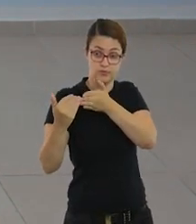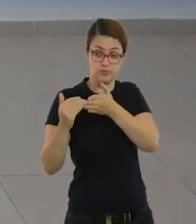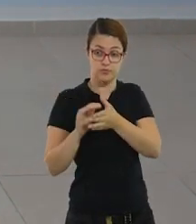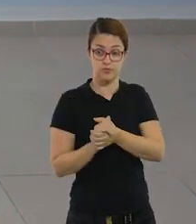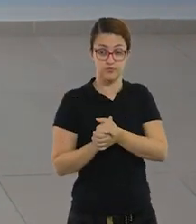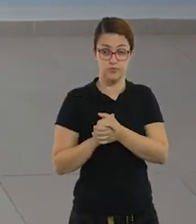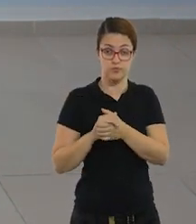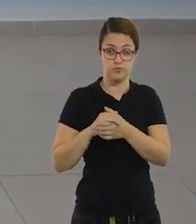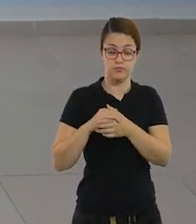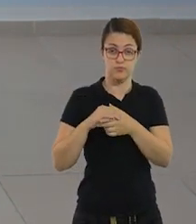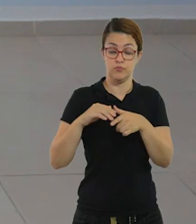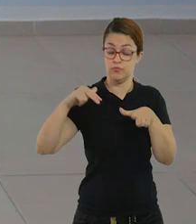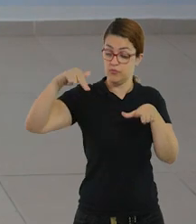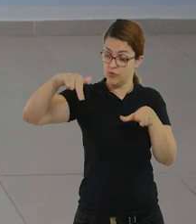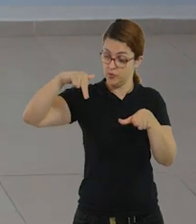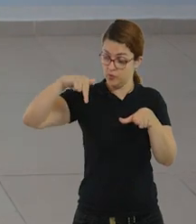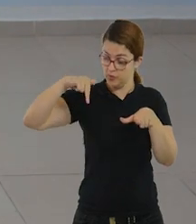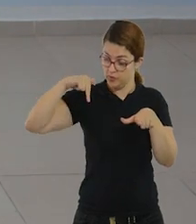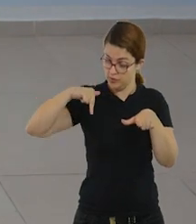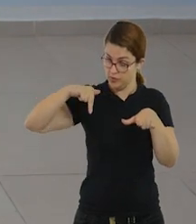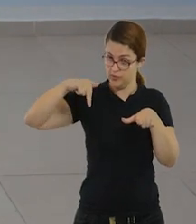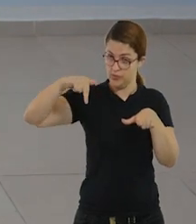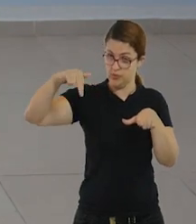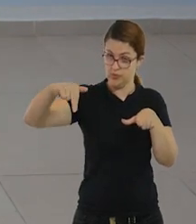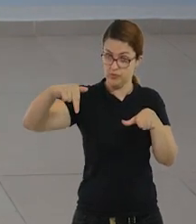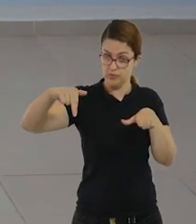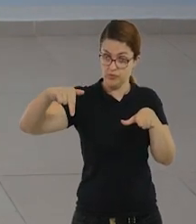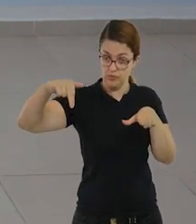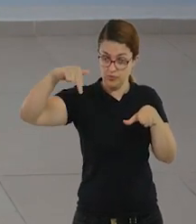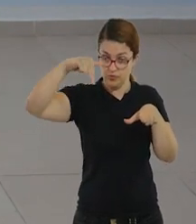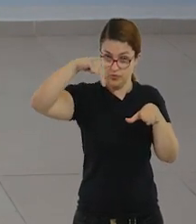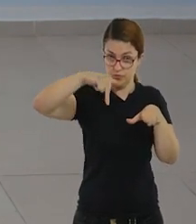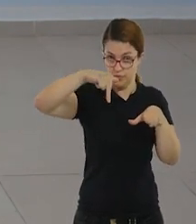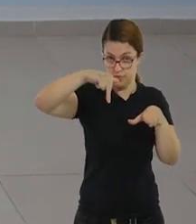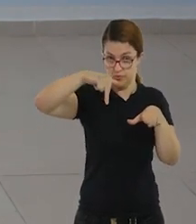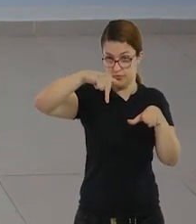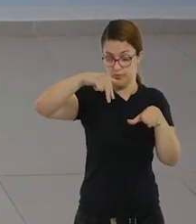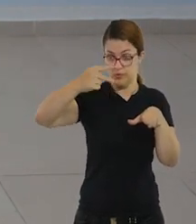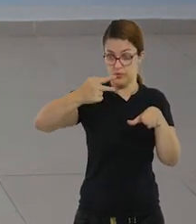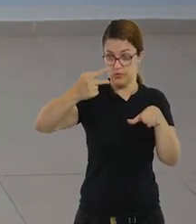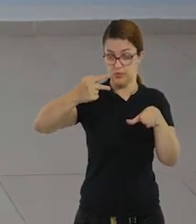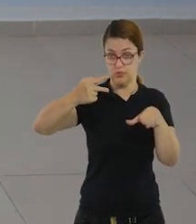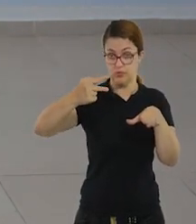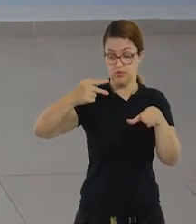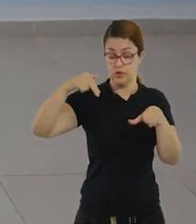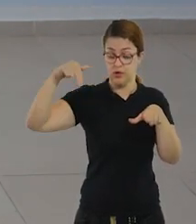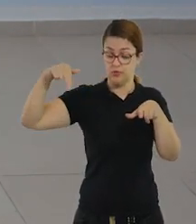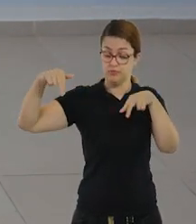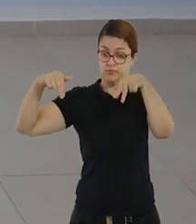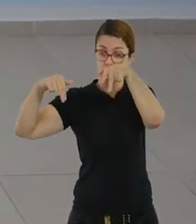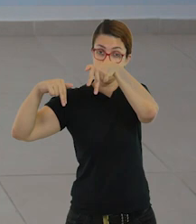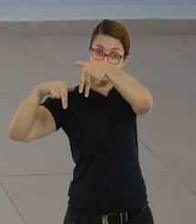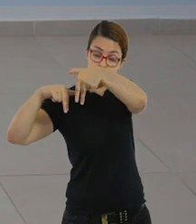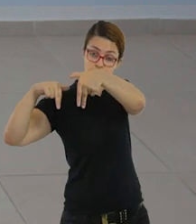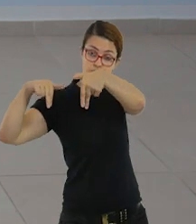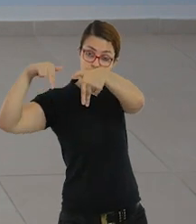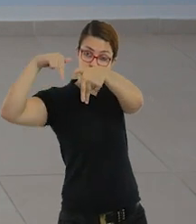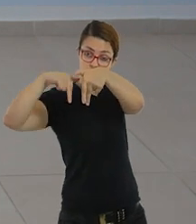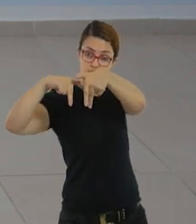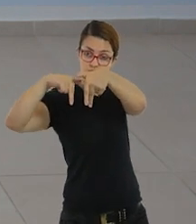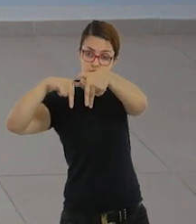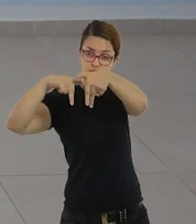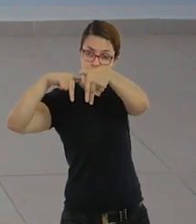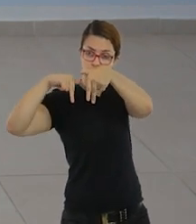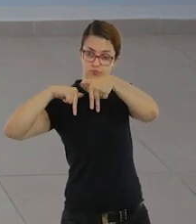para a esquerda, vou retornar para a direita. Quando eu pular para a segunda coluna, a segunda pessoa vai